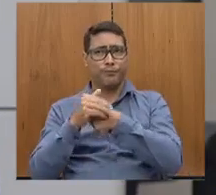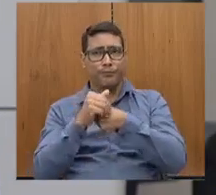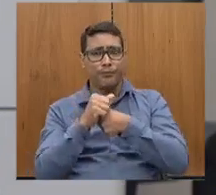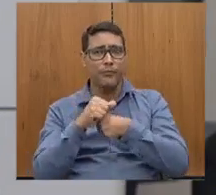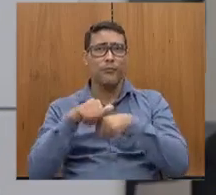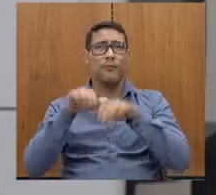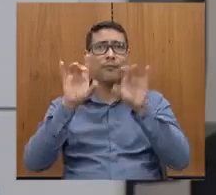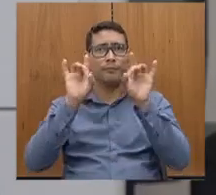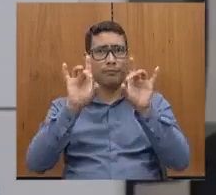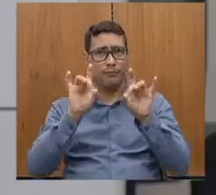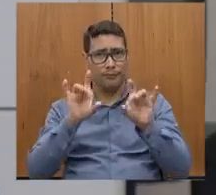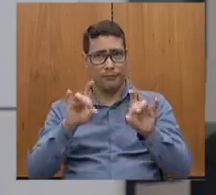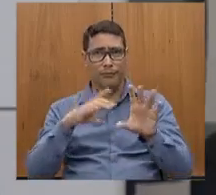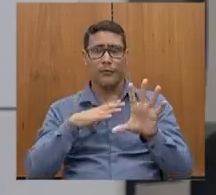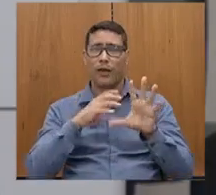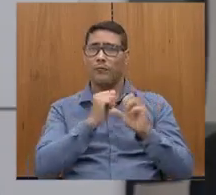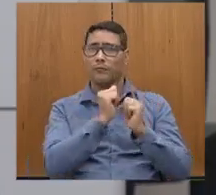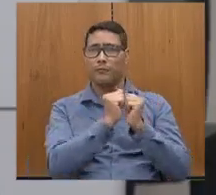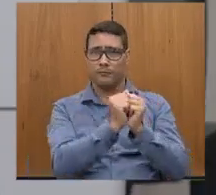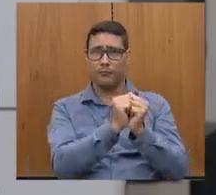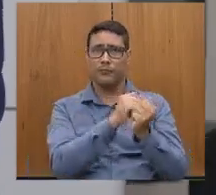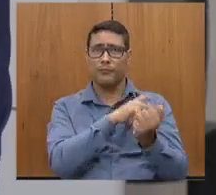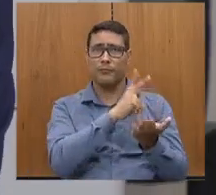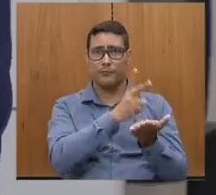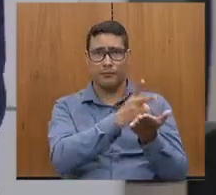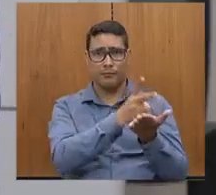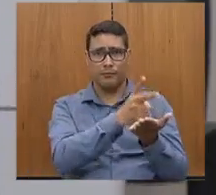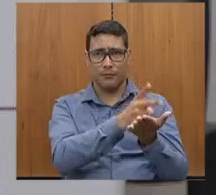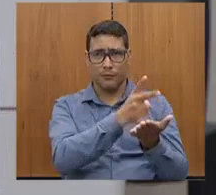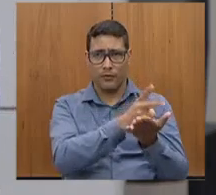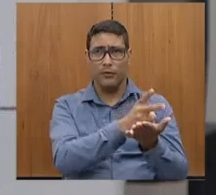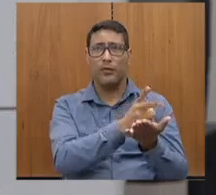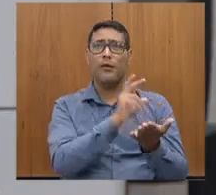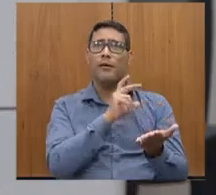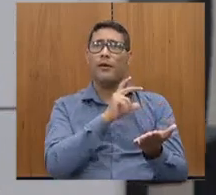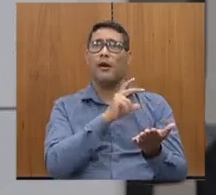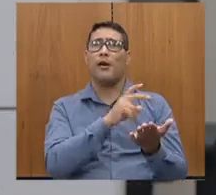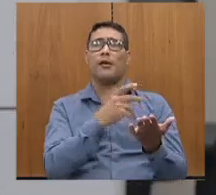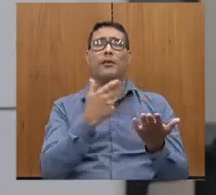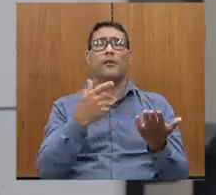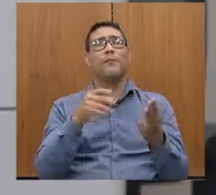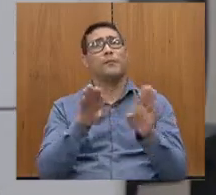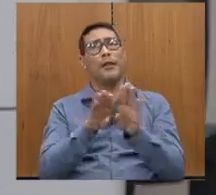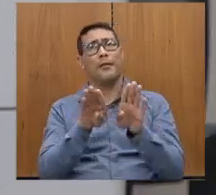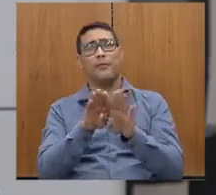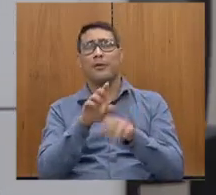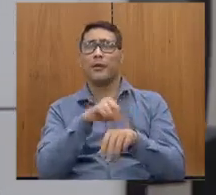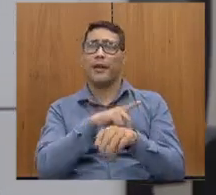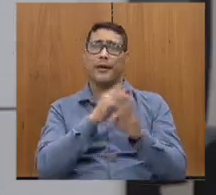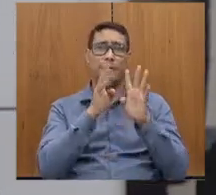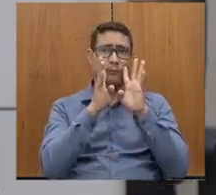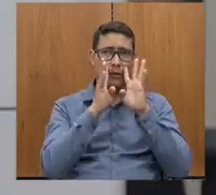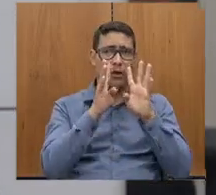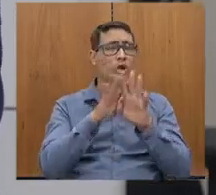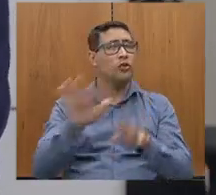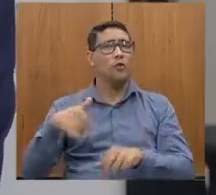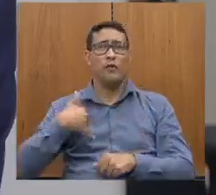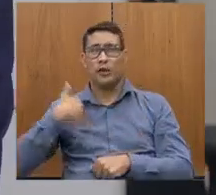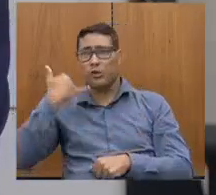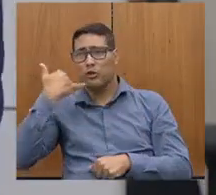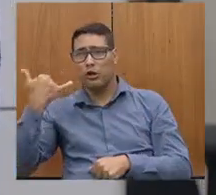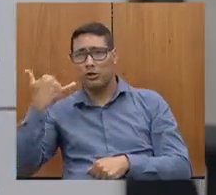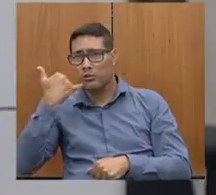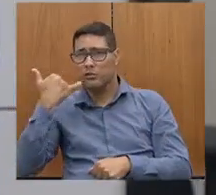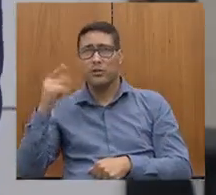você, estava junto, vai, ficou, da mesma forma, atencioso, vai para, não fica só no telefone, não fica só aqui,